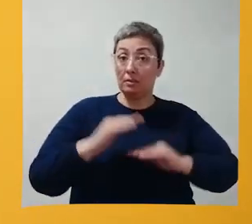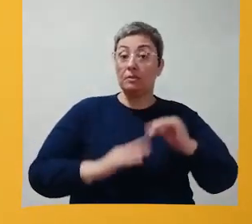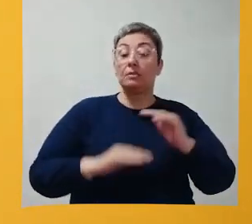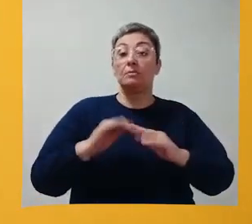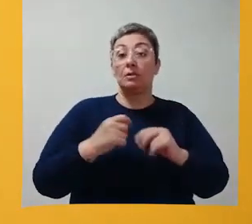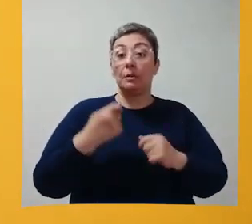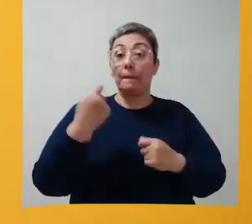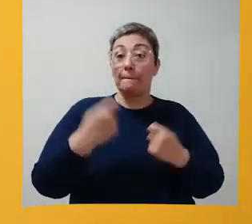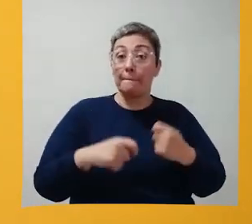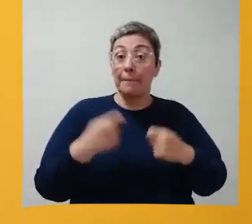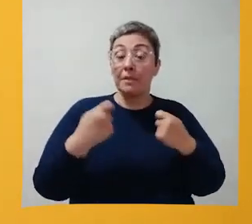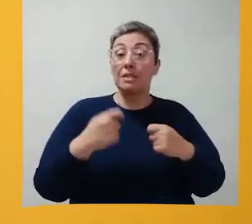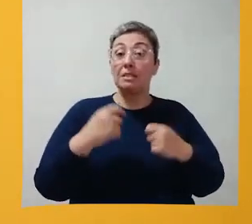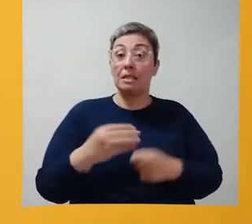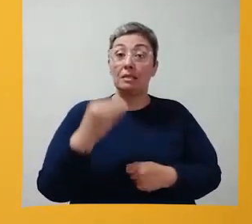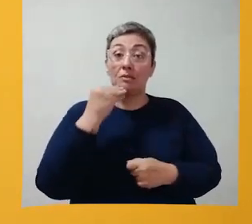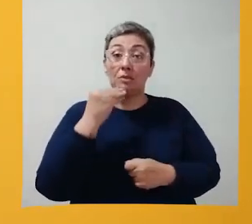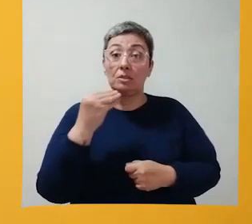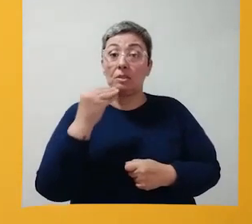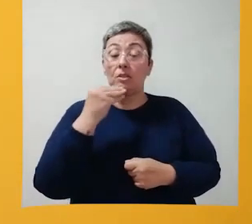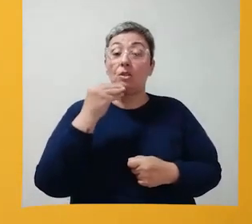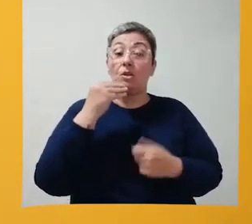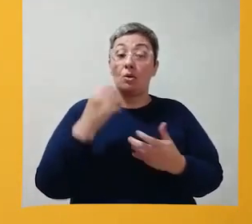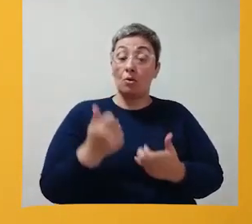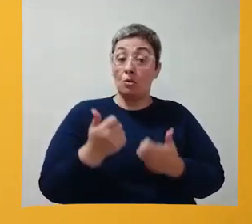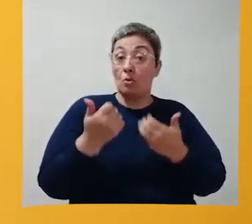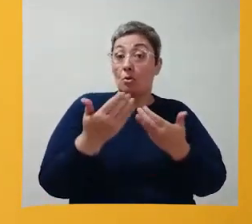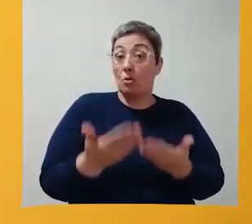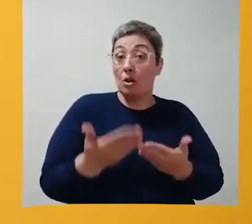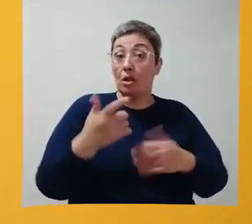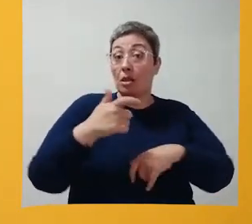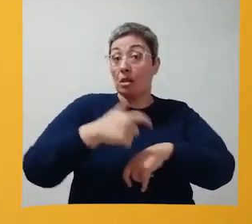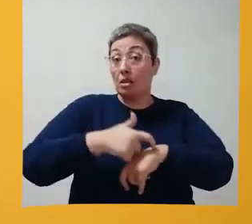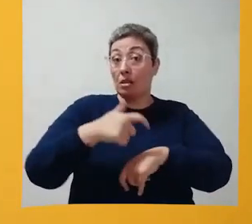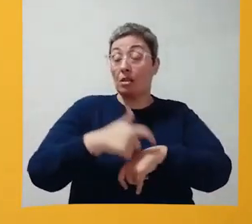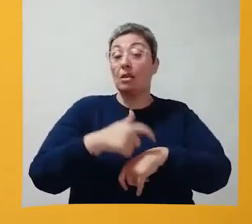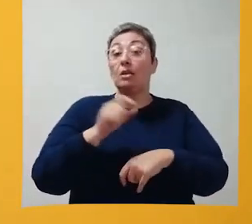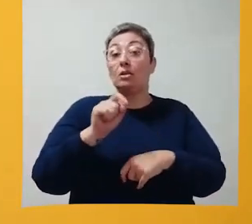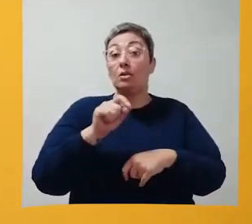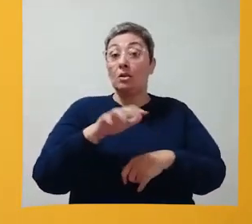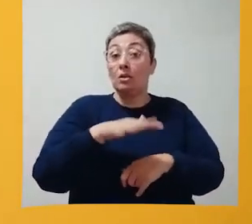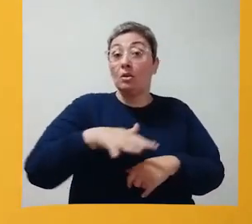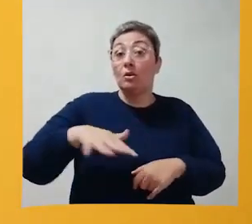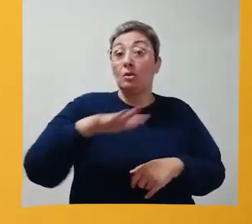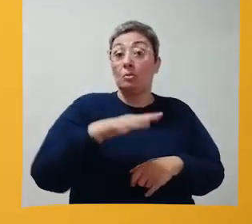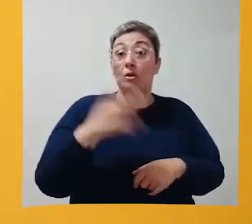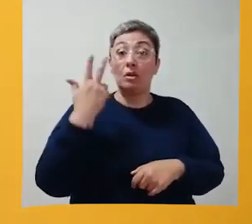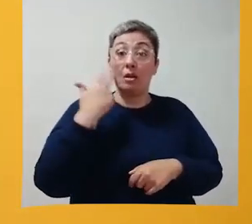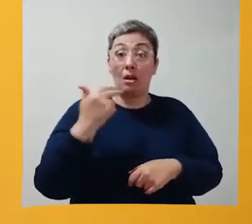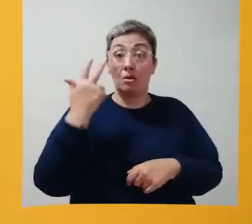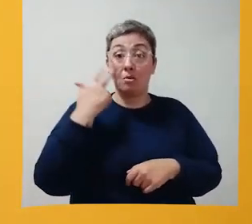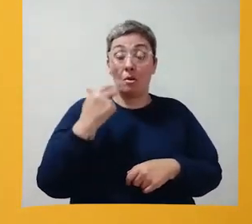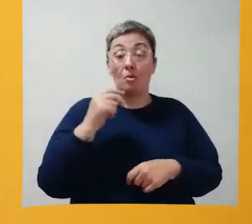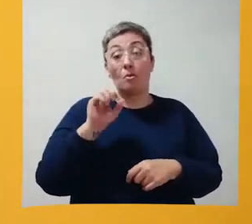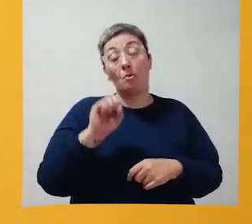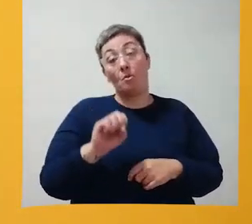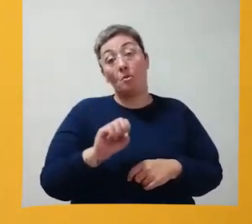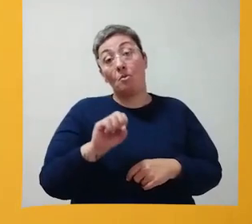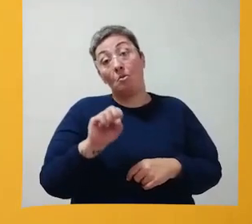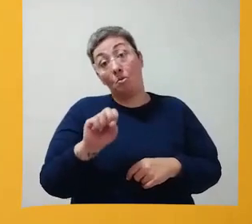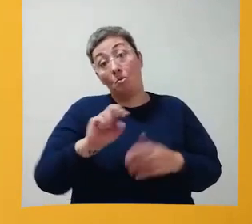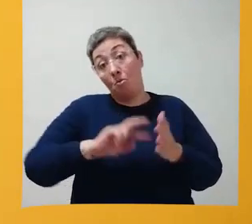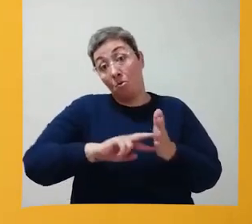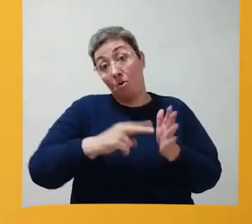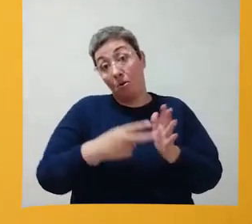nós precisamos oportunizar para a criança esses momentos no ambiente natural, igual, ou seja,